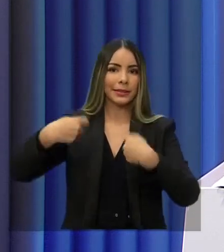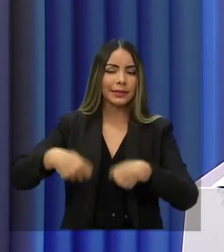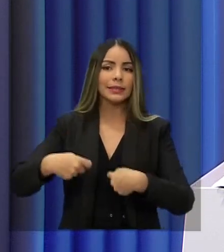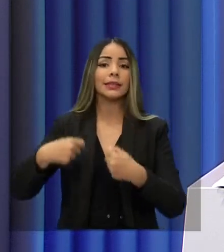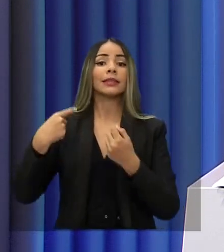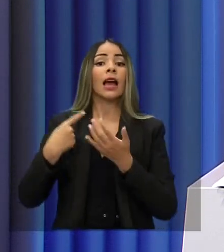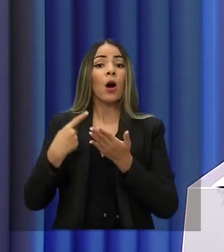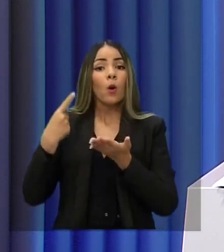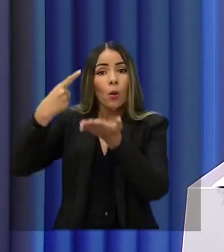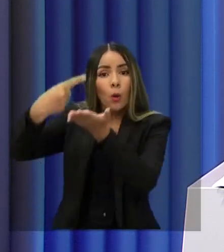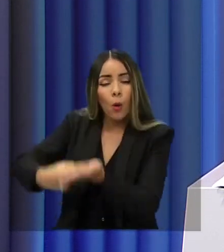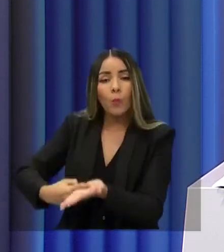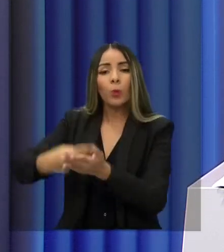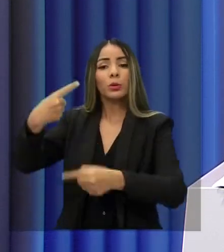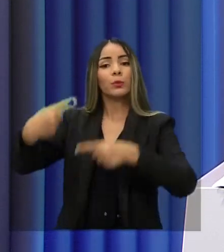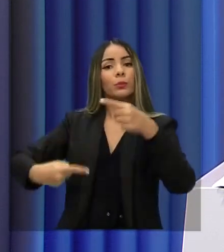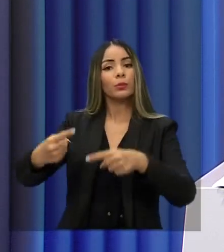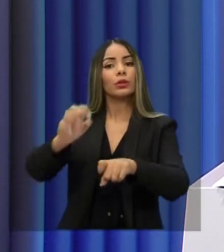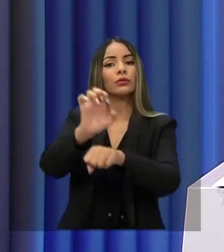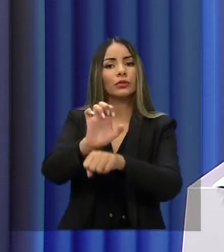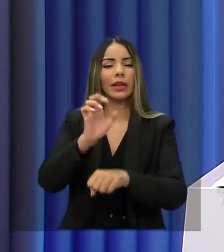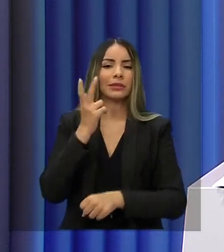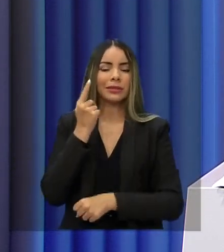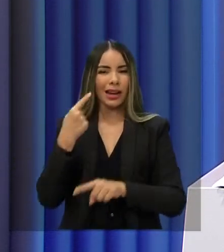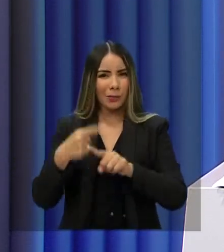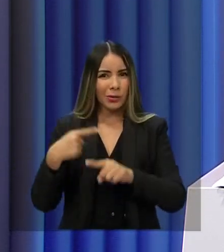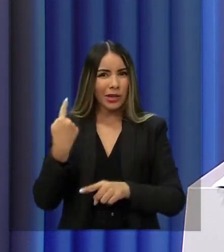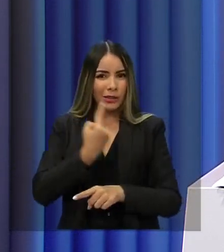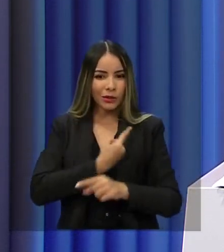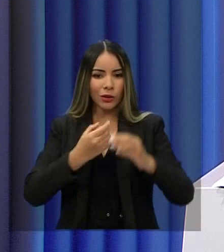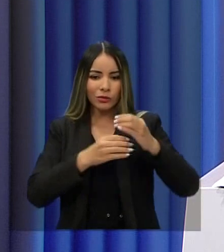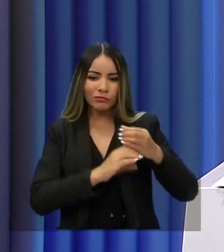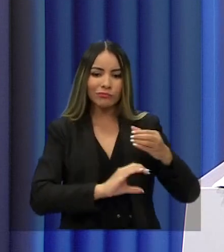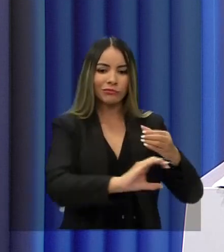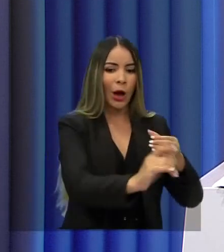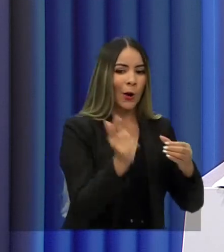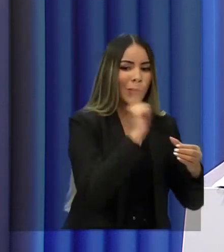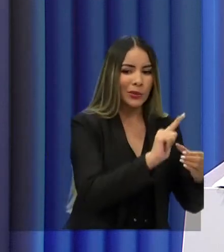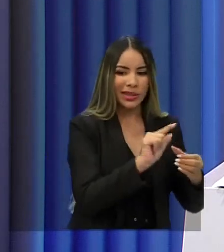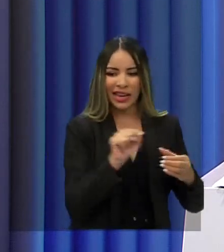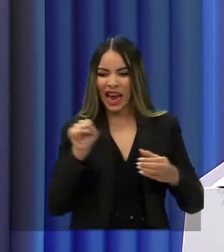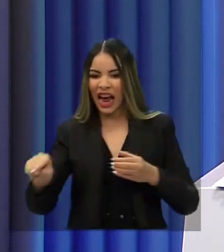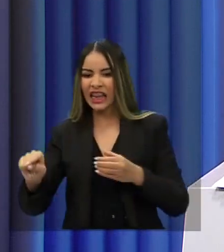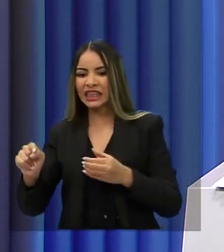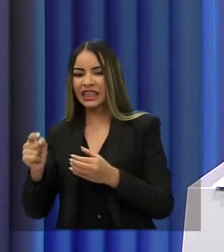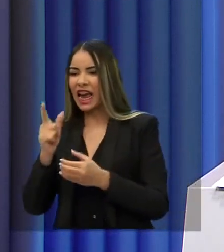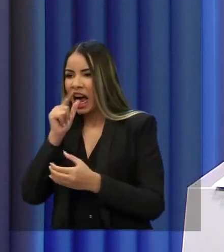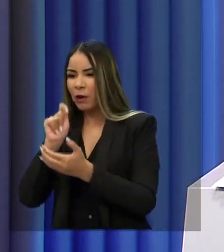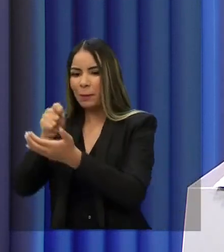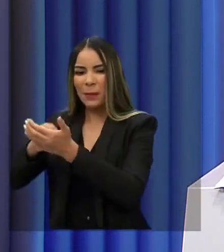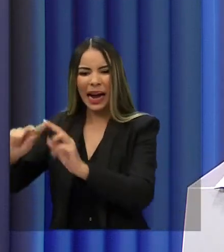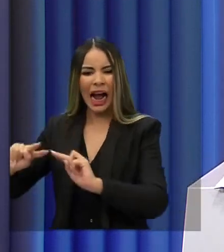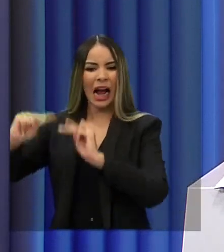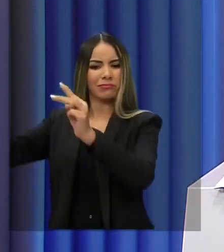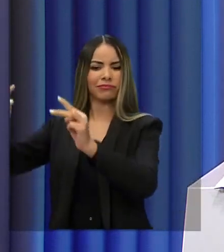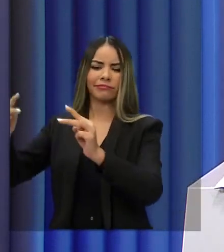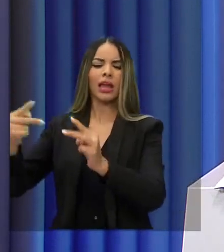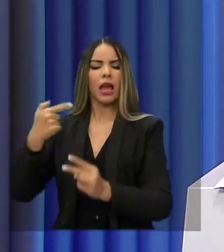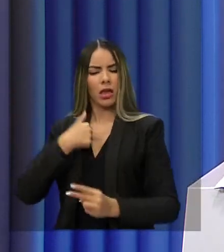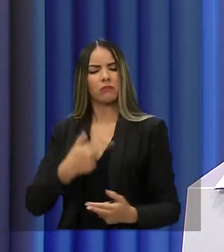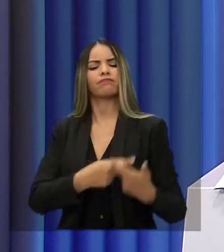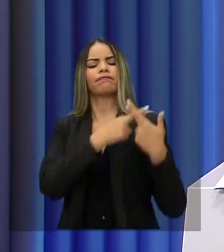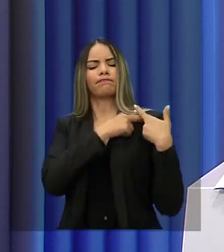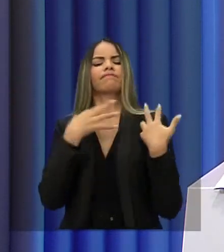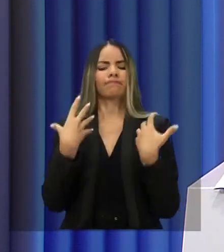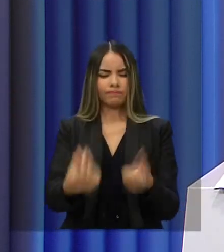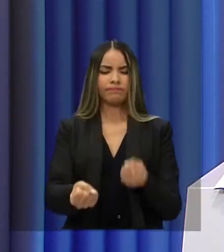político com o Ceará. Que a gente não vai ter um ganho de esgoto do lado e do outro ter aumento da conta d'água. E eu assumo esse compromisso. Minha